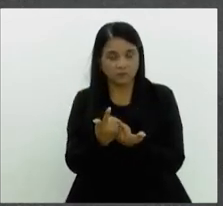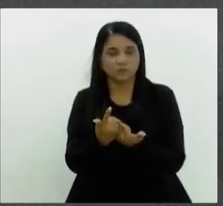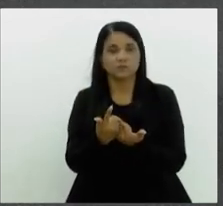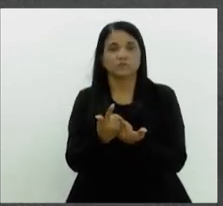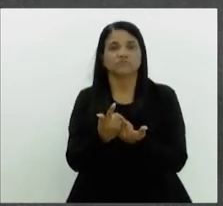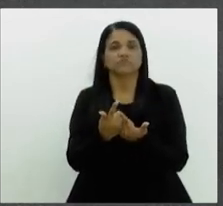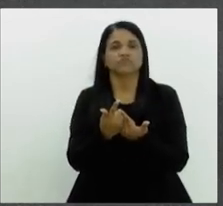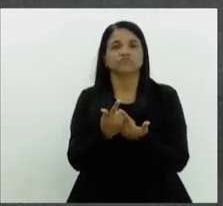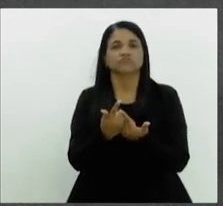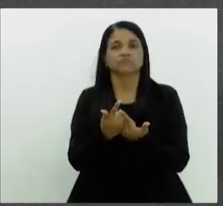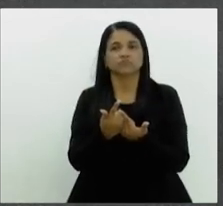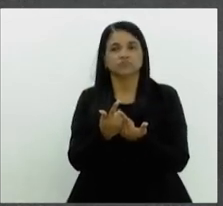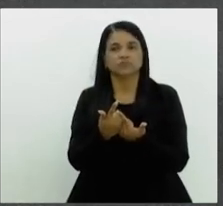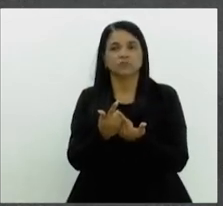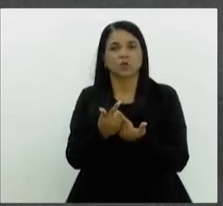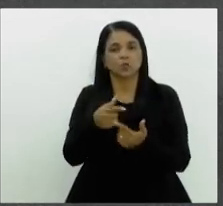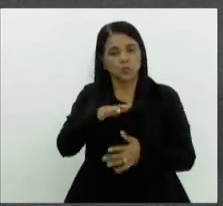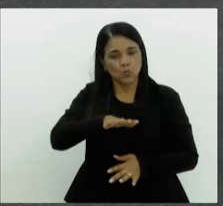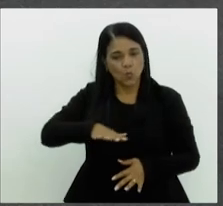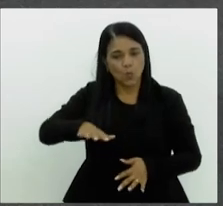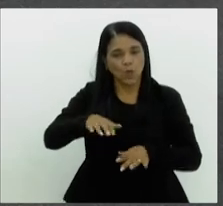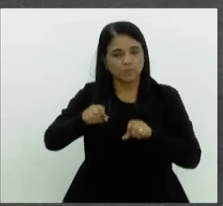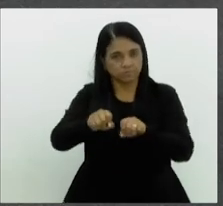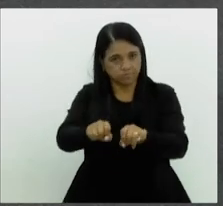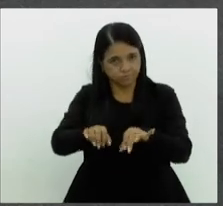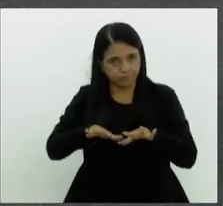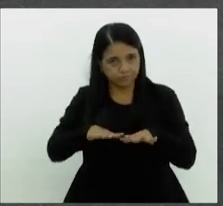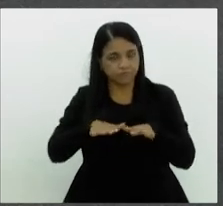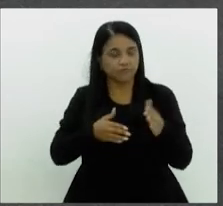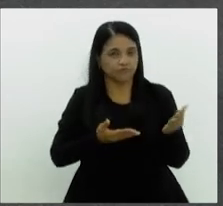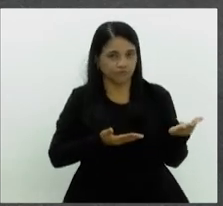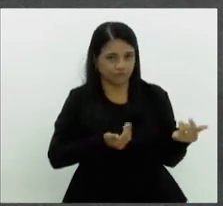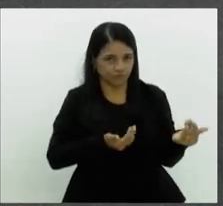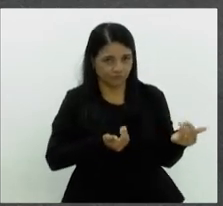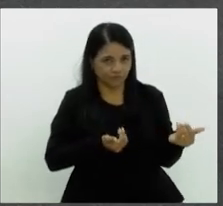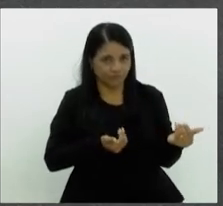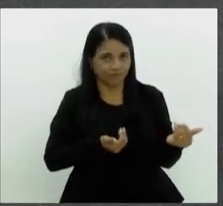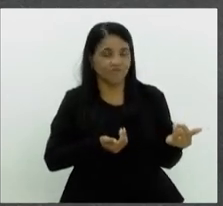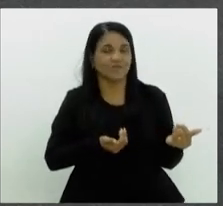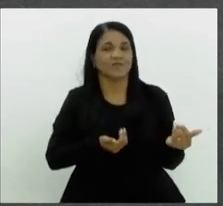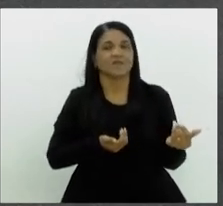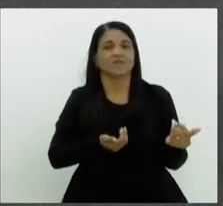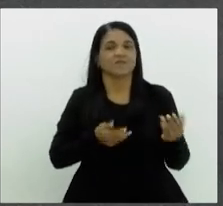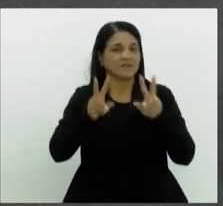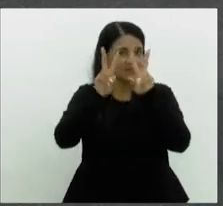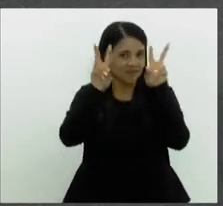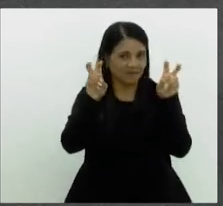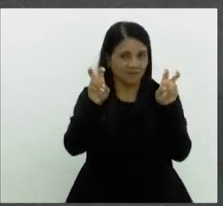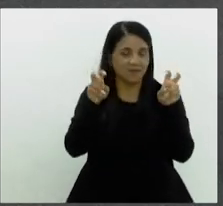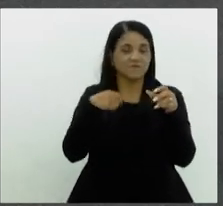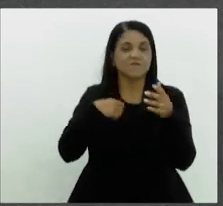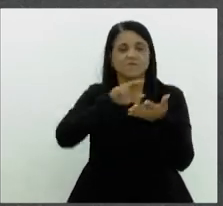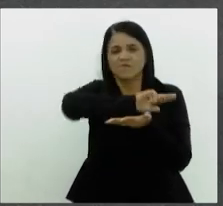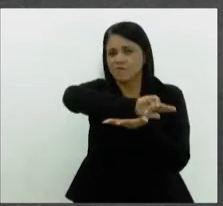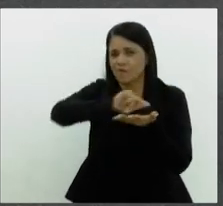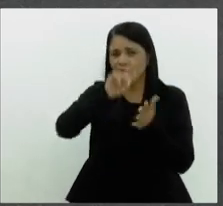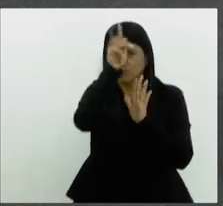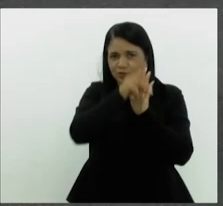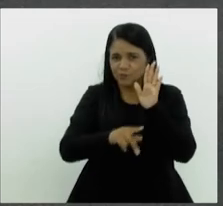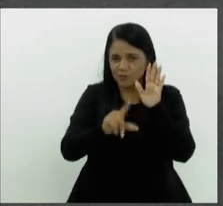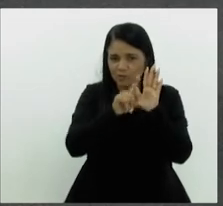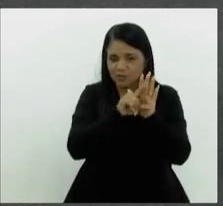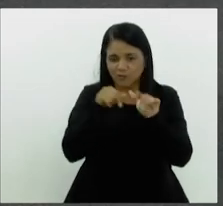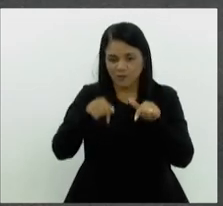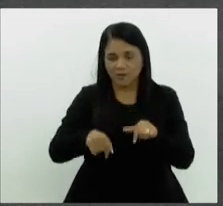proposição no âmbito do Parlamento Juvenil, mas depois a trazida de diversos desses projetos aqui